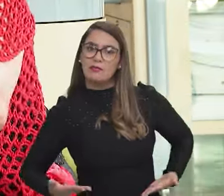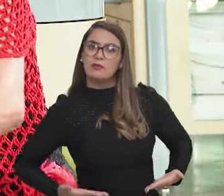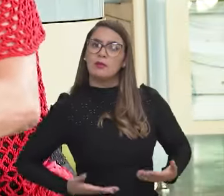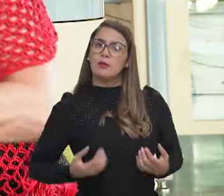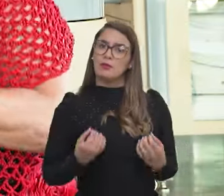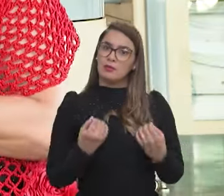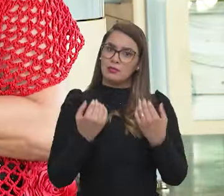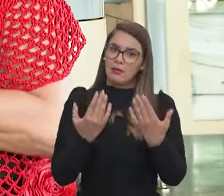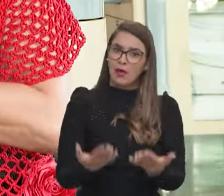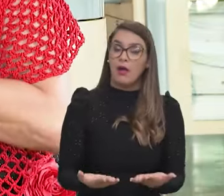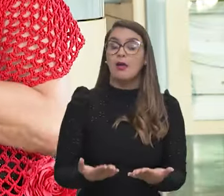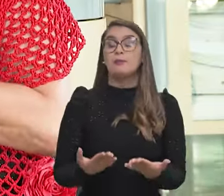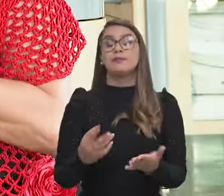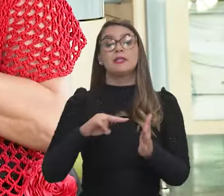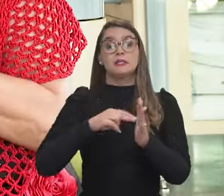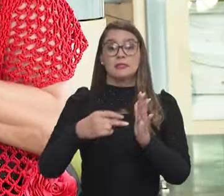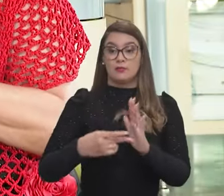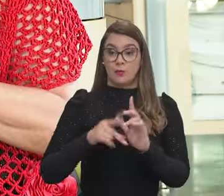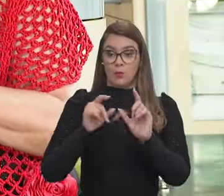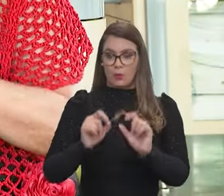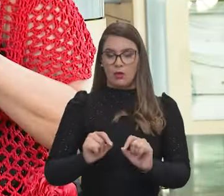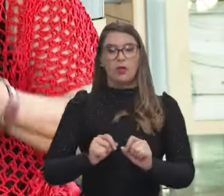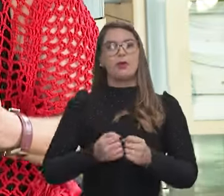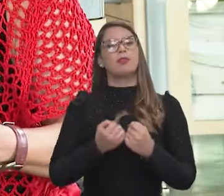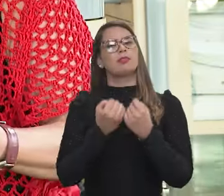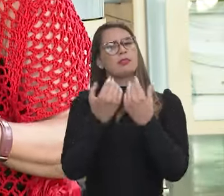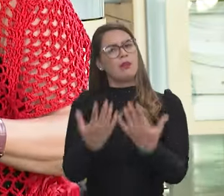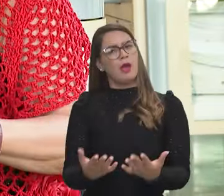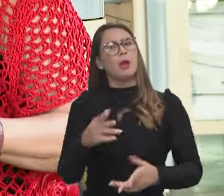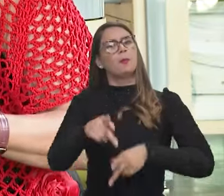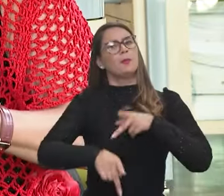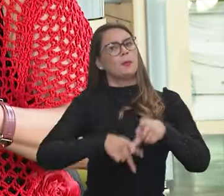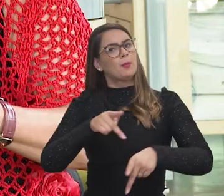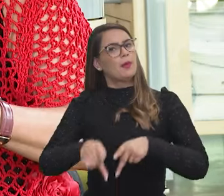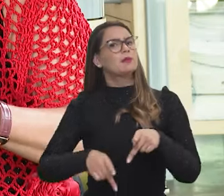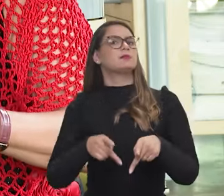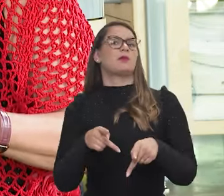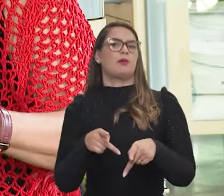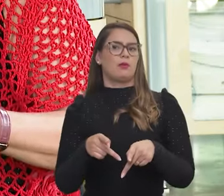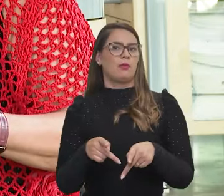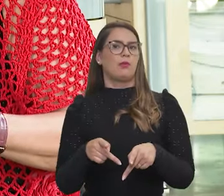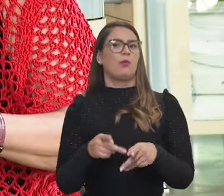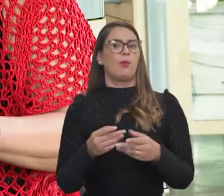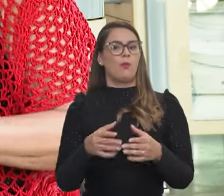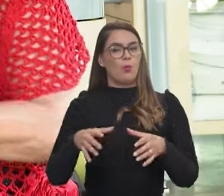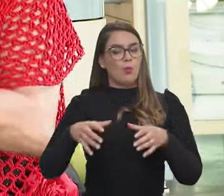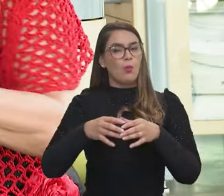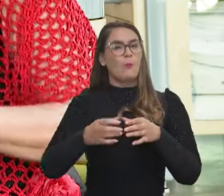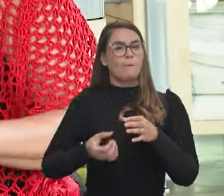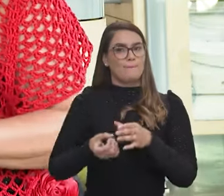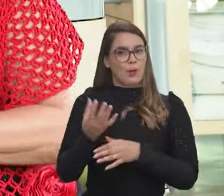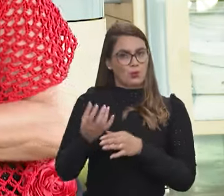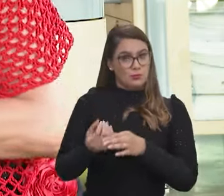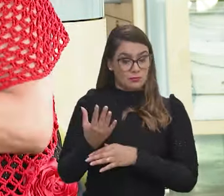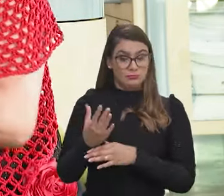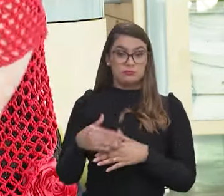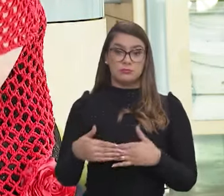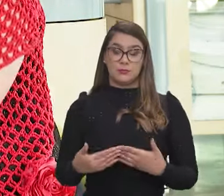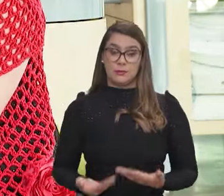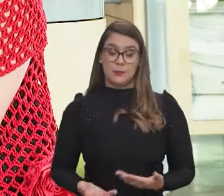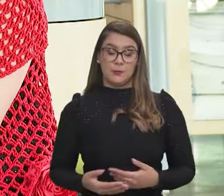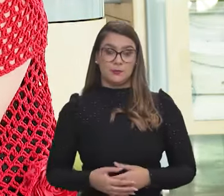em serviços, ou seja, que ela chegue à população através da cadeia produtiva.